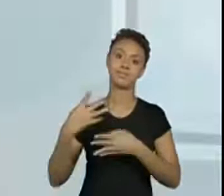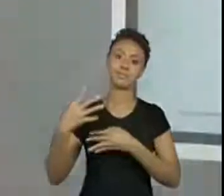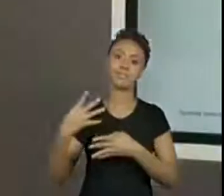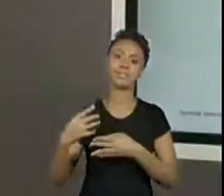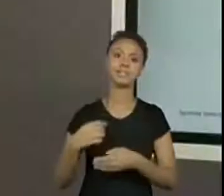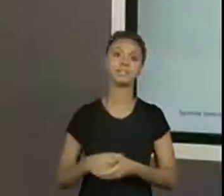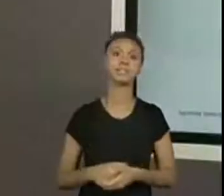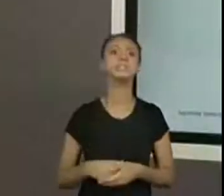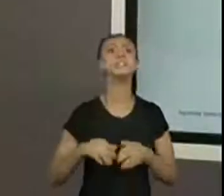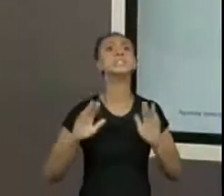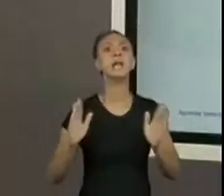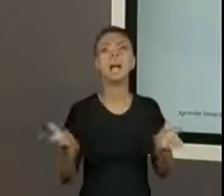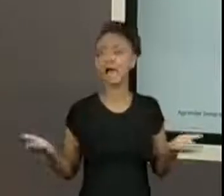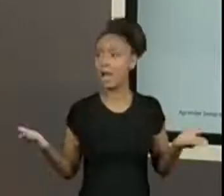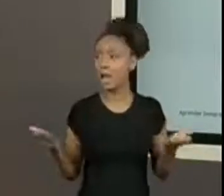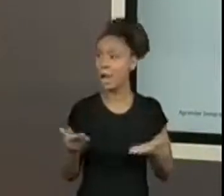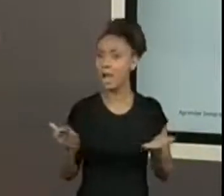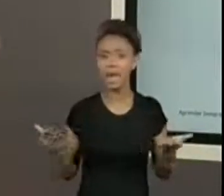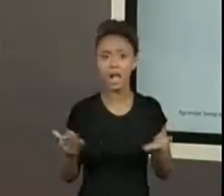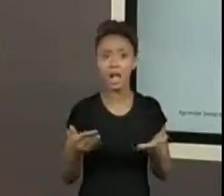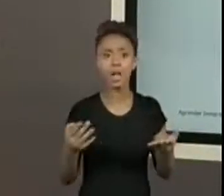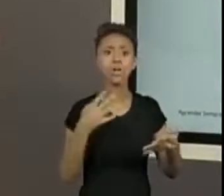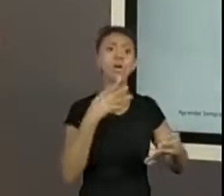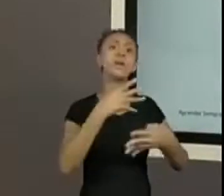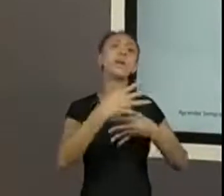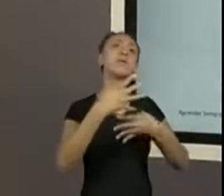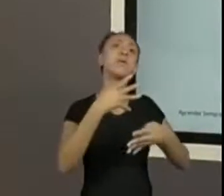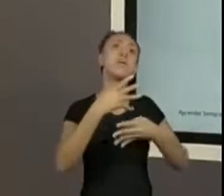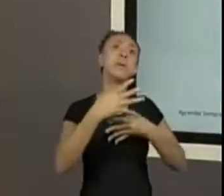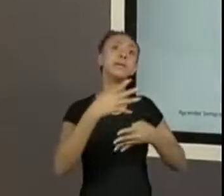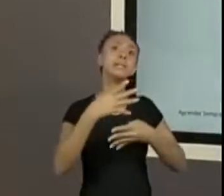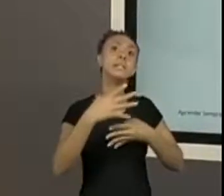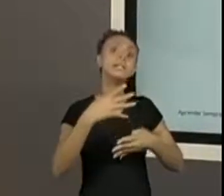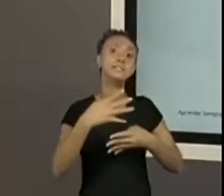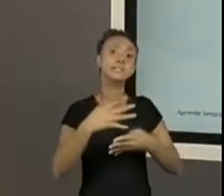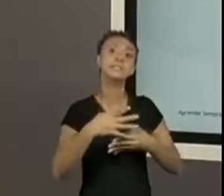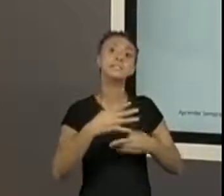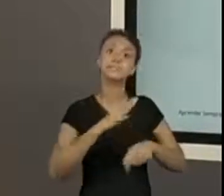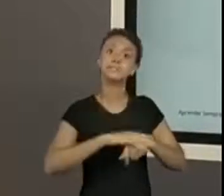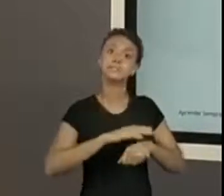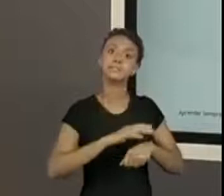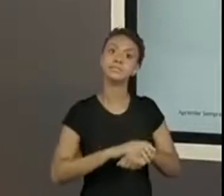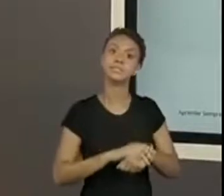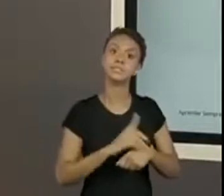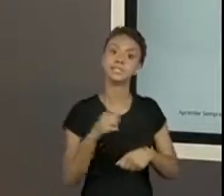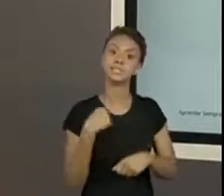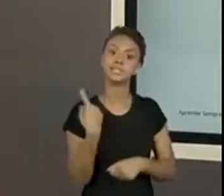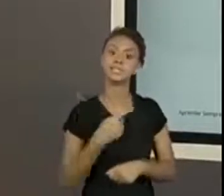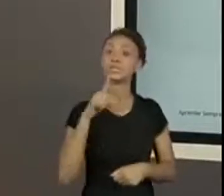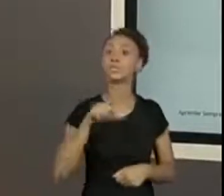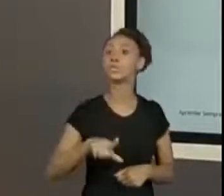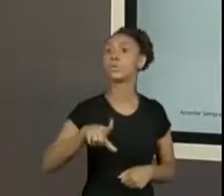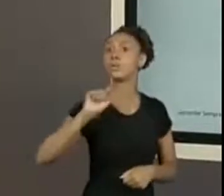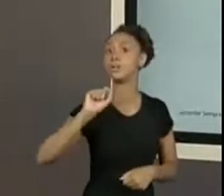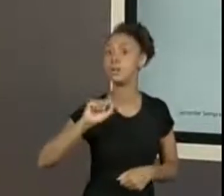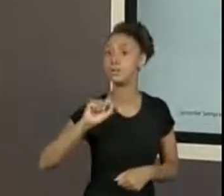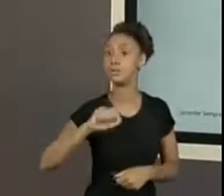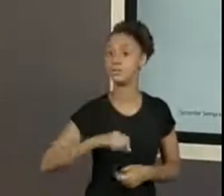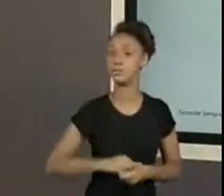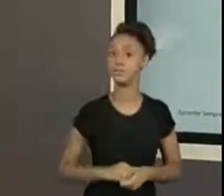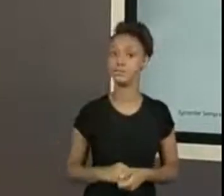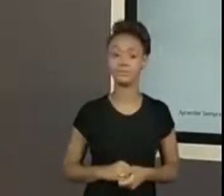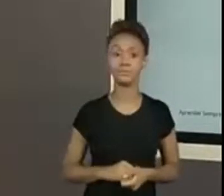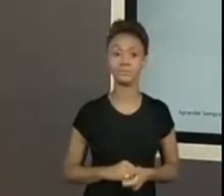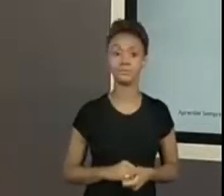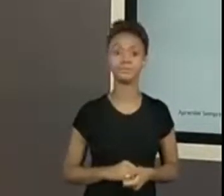fez bastante, a gente acabou de fazer para vocês aqui. Sim, professora. Para a gente fazer uma escolha, né? Vamos pensar